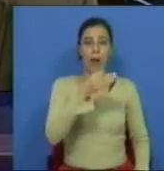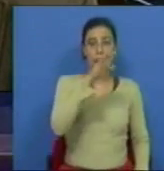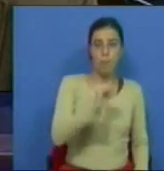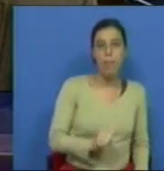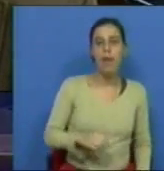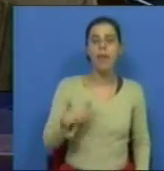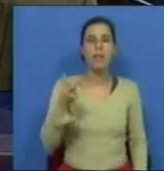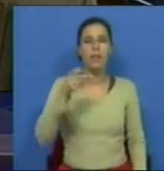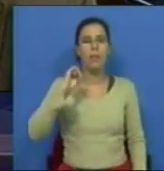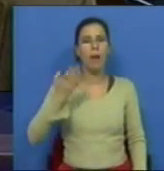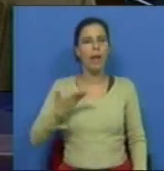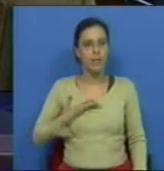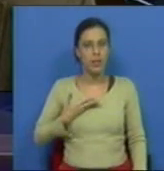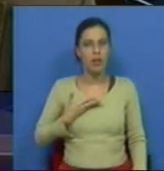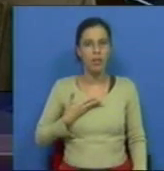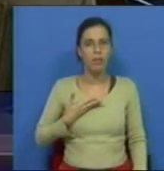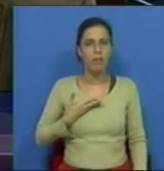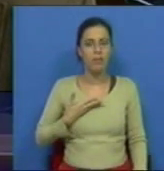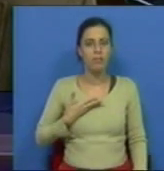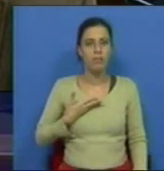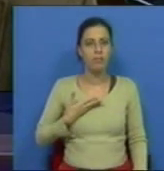Socialista, nem o Partido Social Democrata